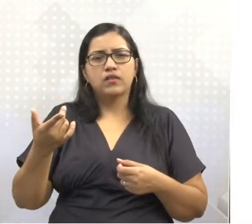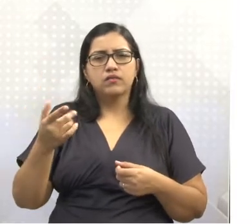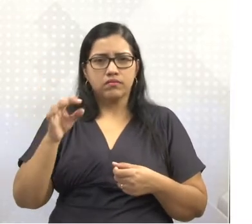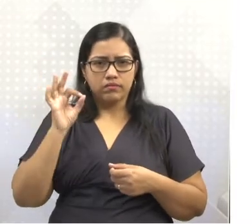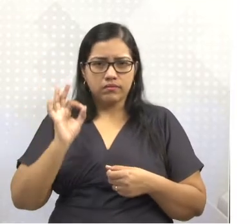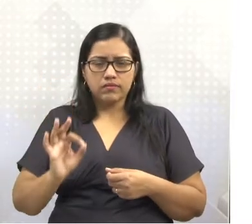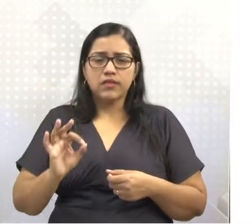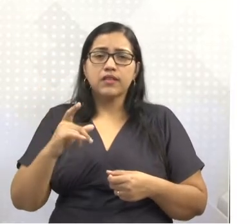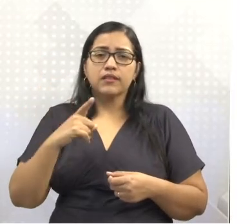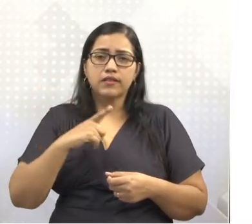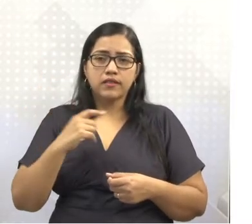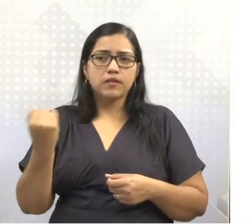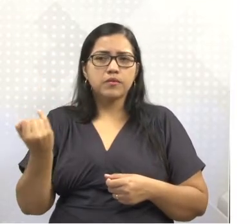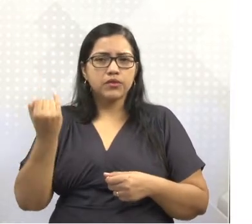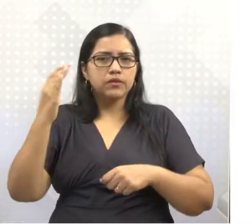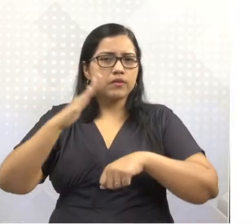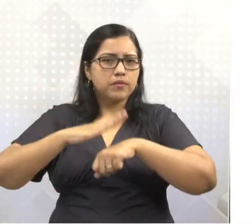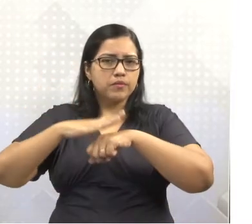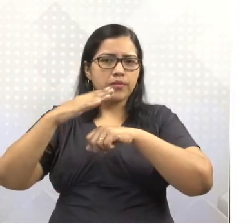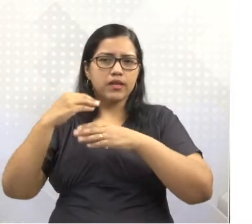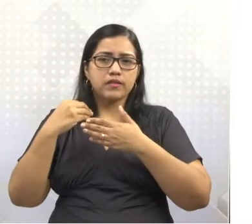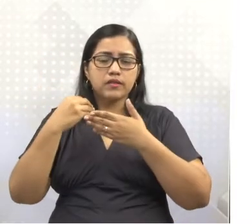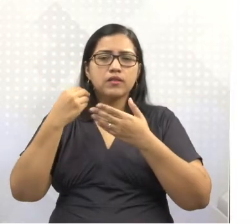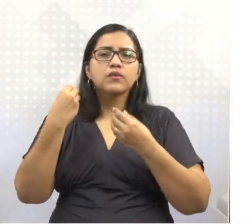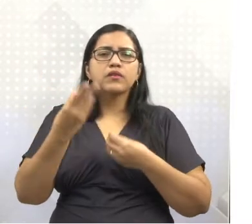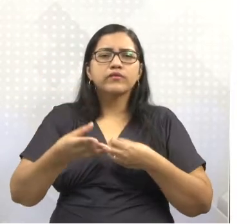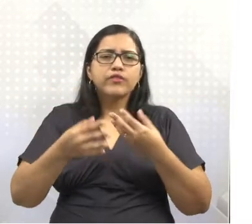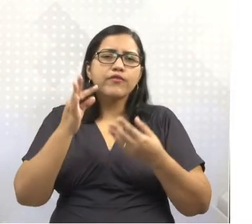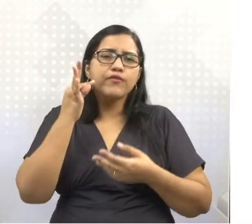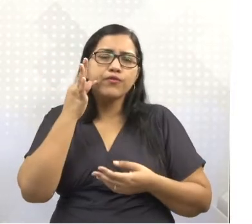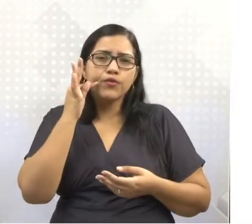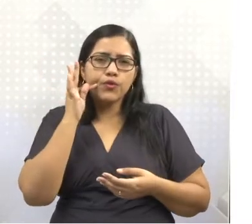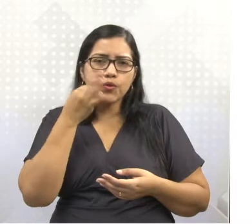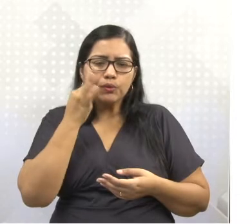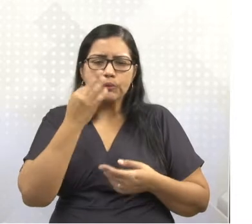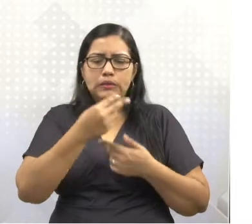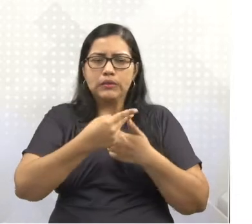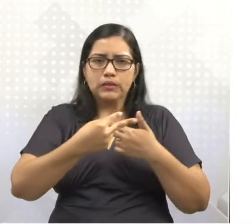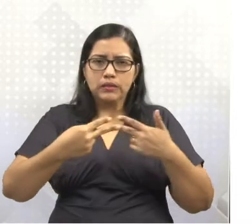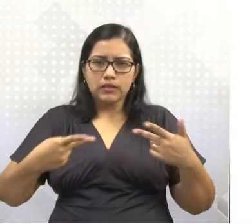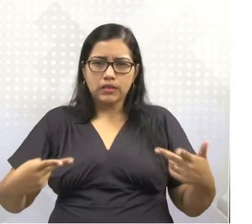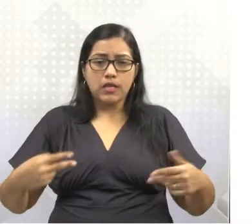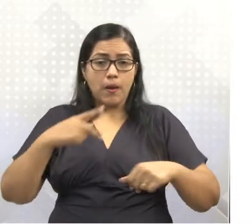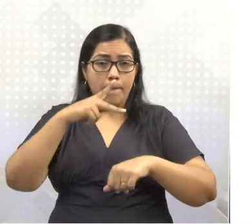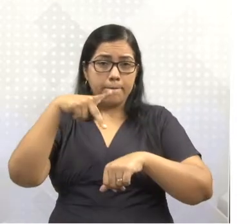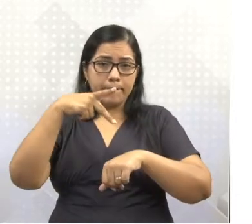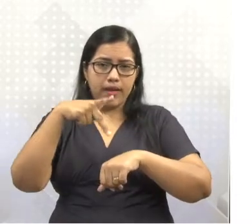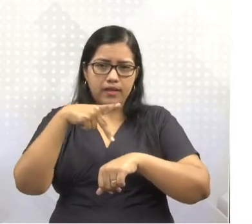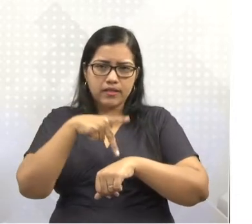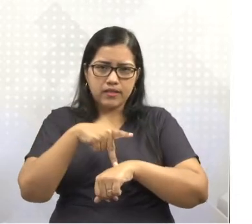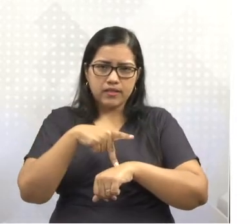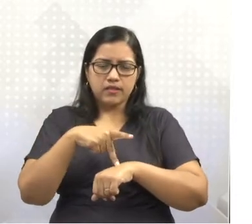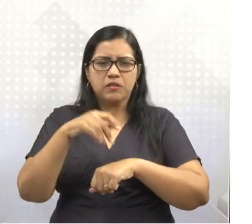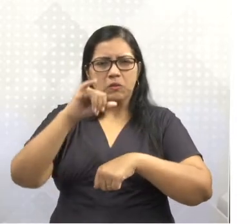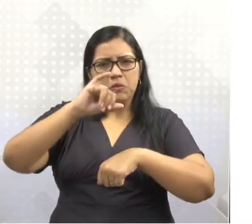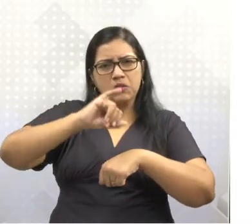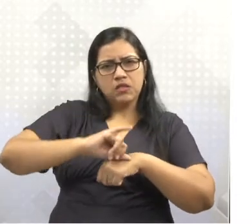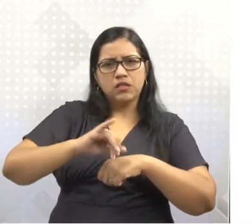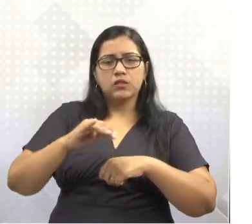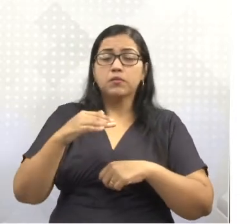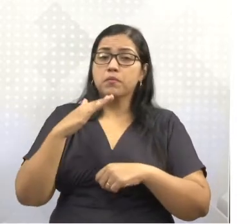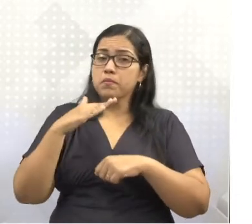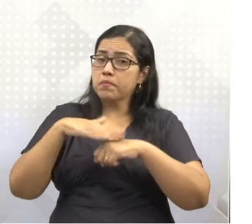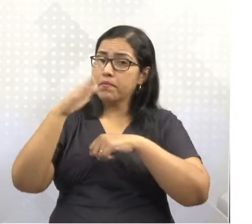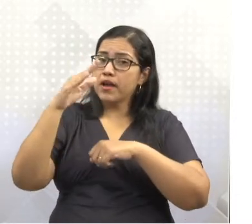são os principais fornecedores do continente de frutas e hortaliças, enquanto os países do centro-norte são os maiores produtores de cereais e